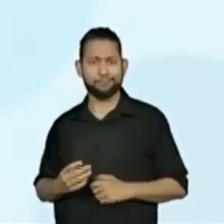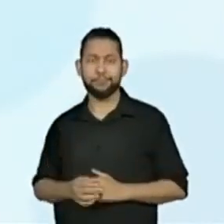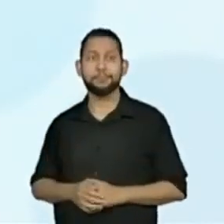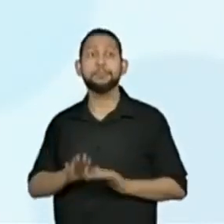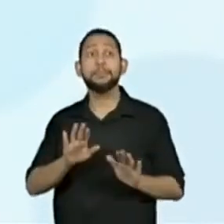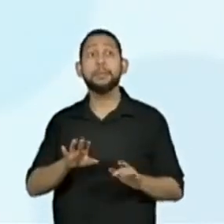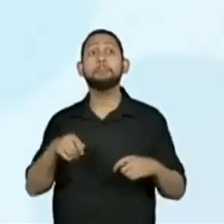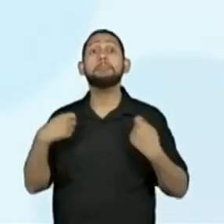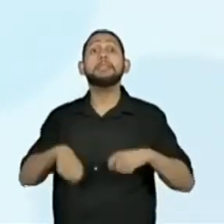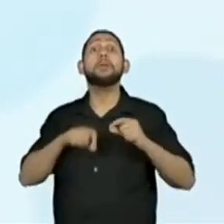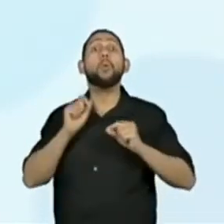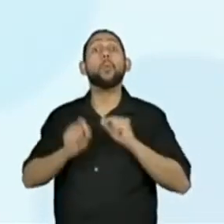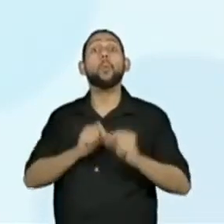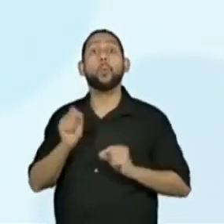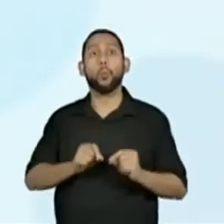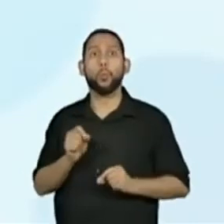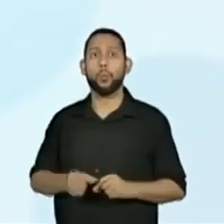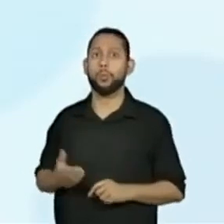Material necessário.